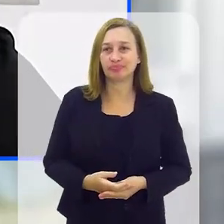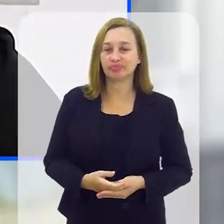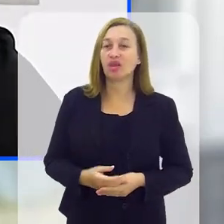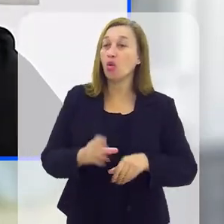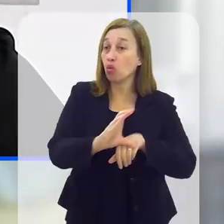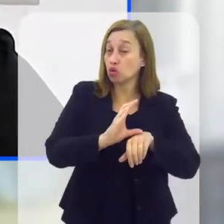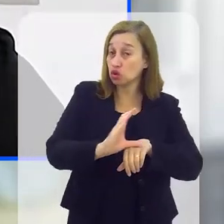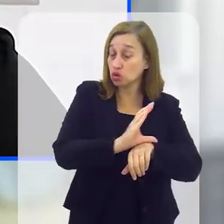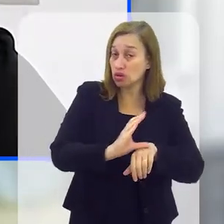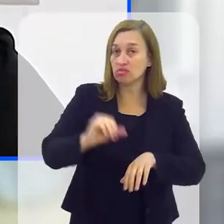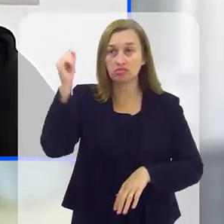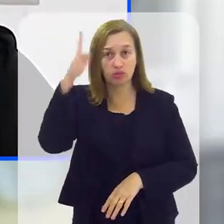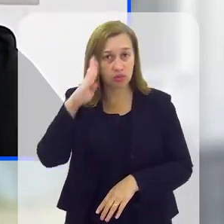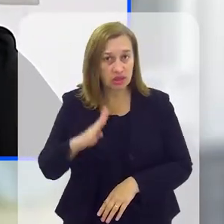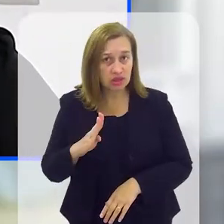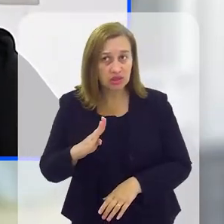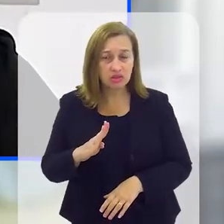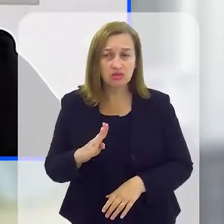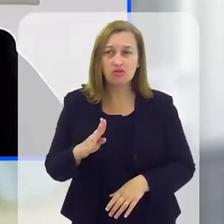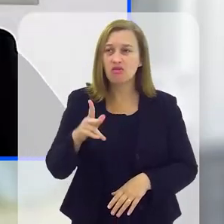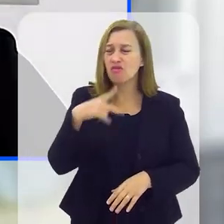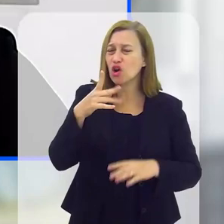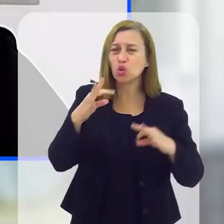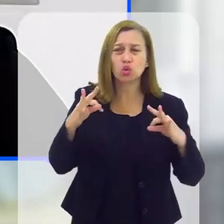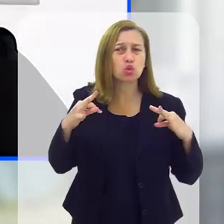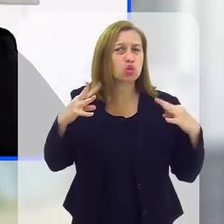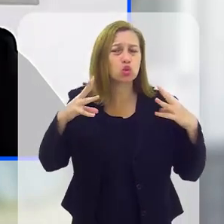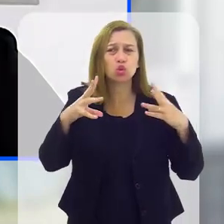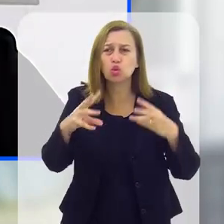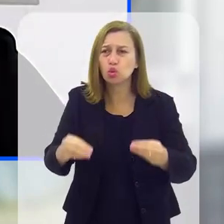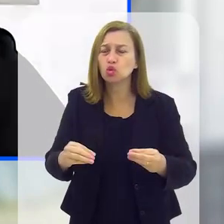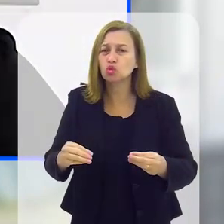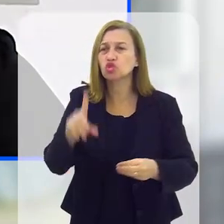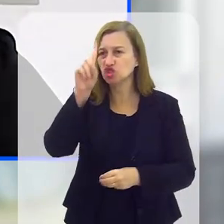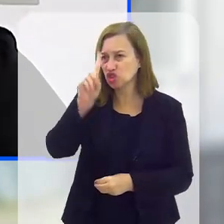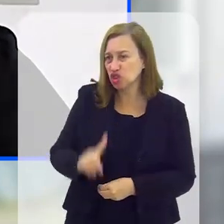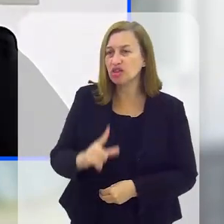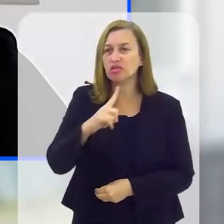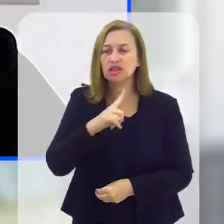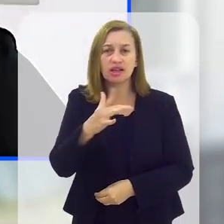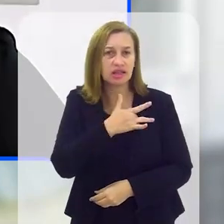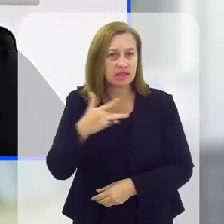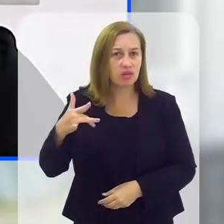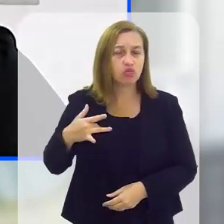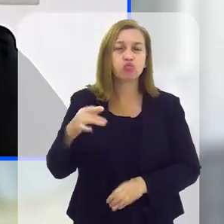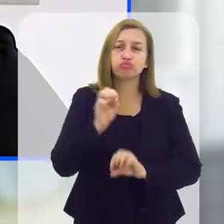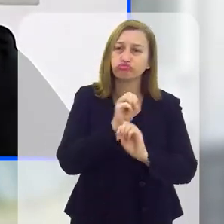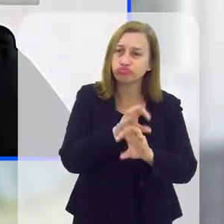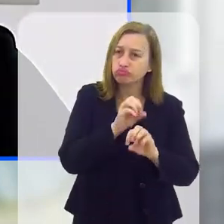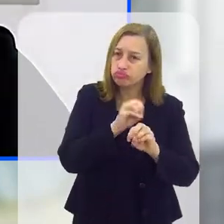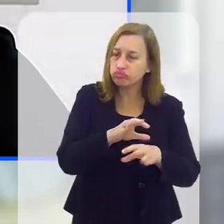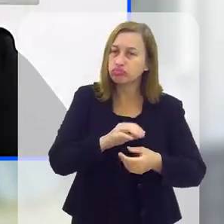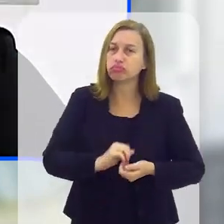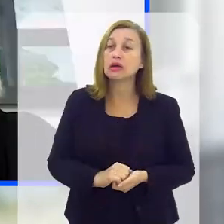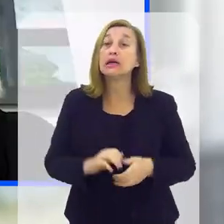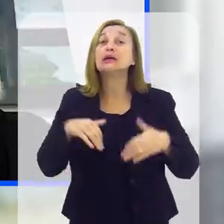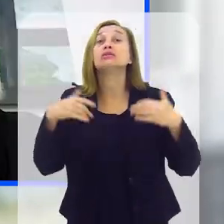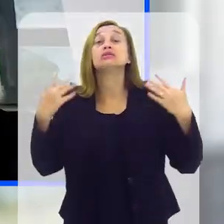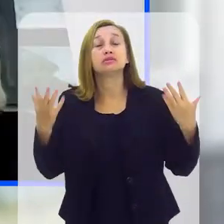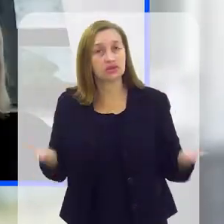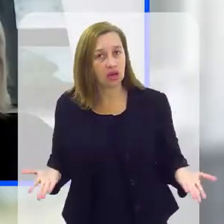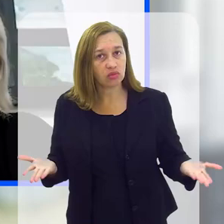A Constituição Brasileira diz que todos têm direito à saúde e à educação.